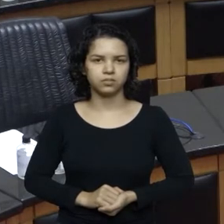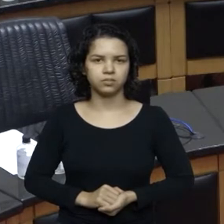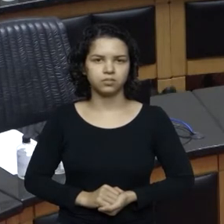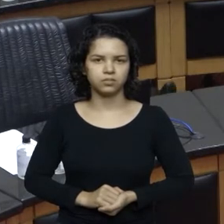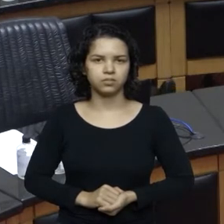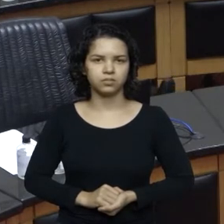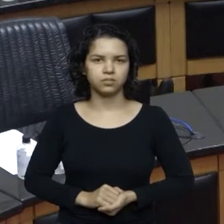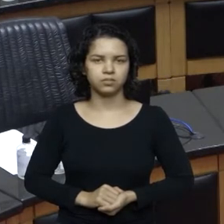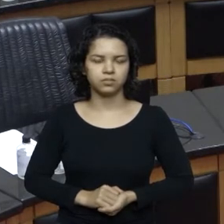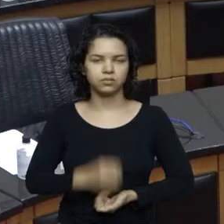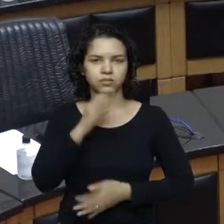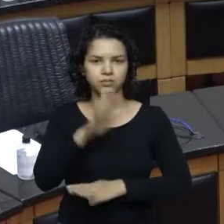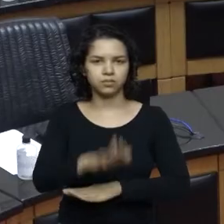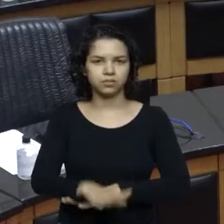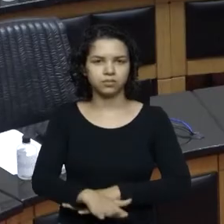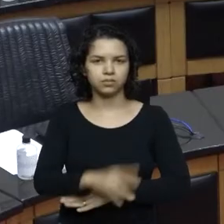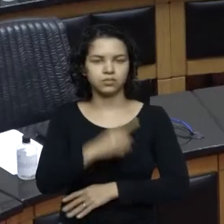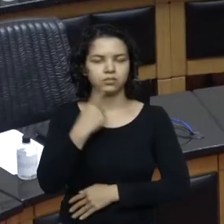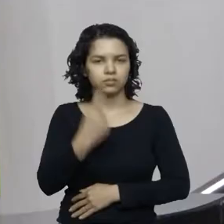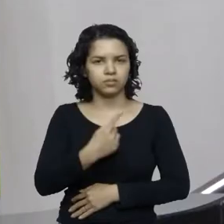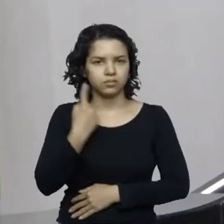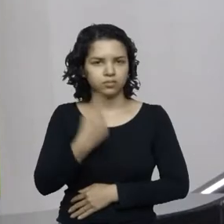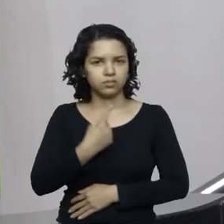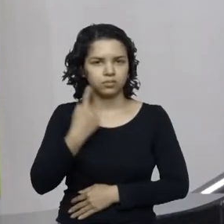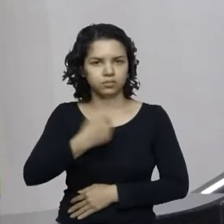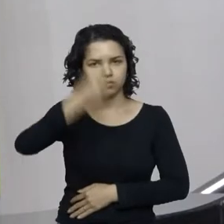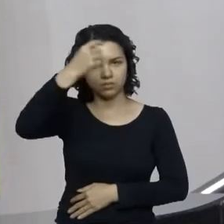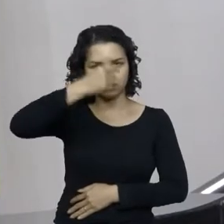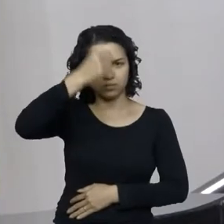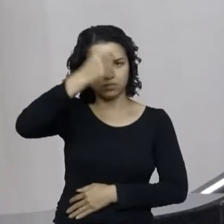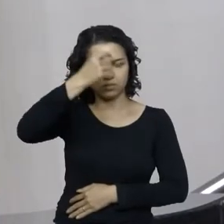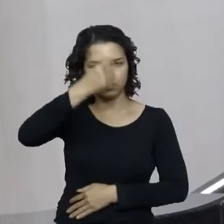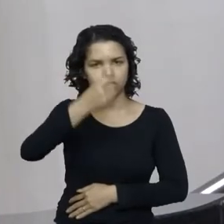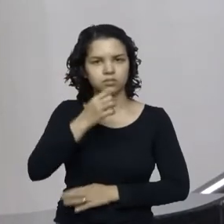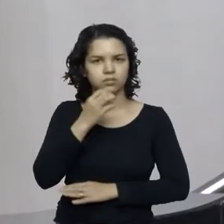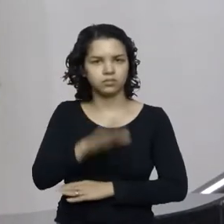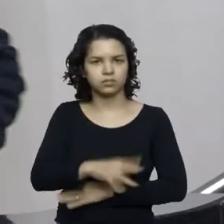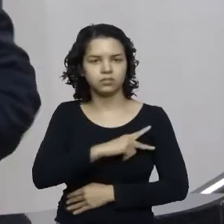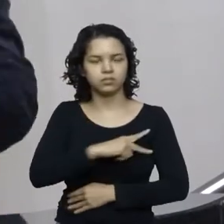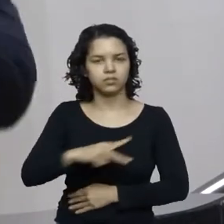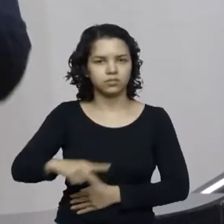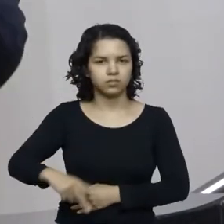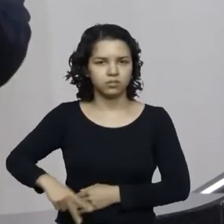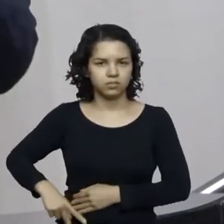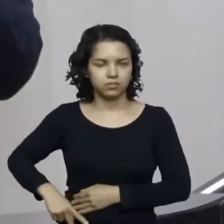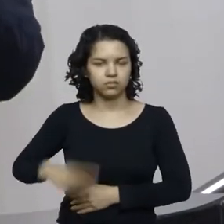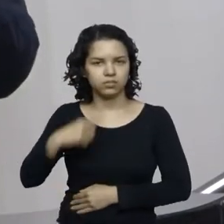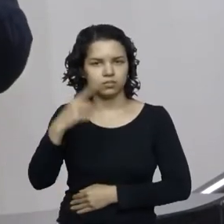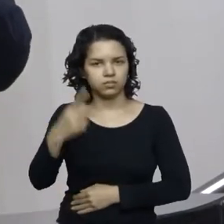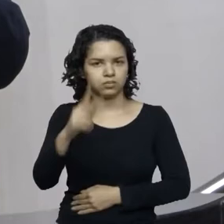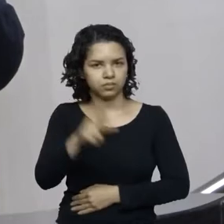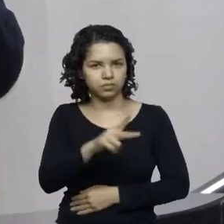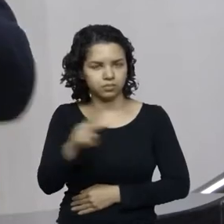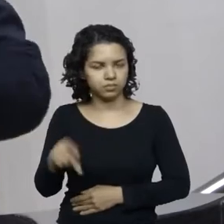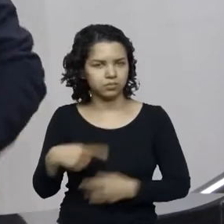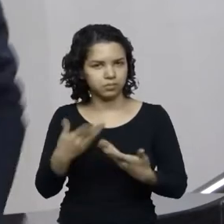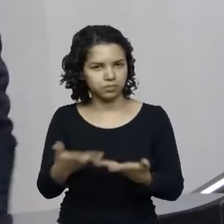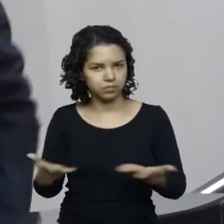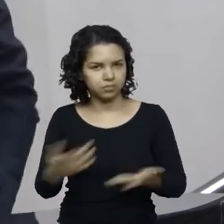Boa tarde, deputado Maurício, deputado Padre Pedro, demais deputados, deputado Vanats,